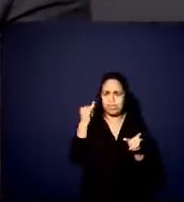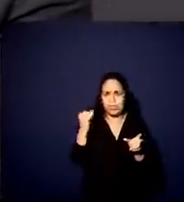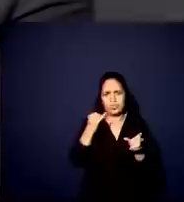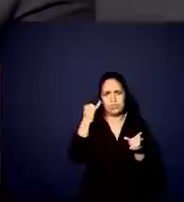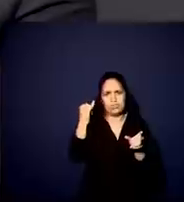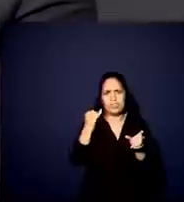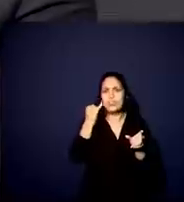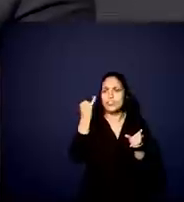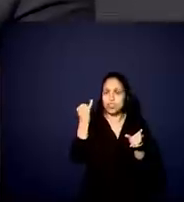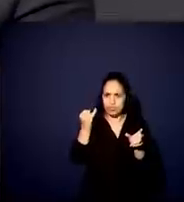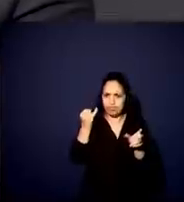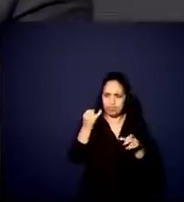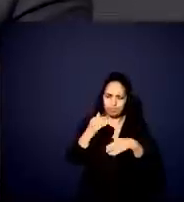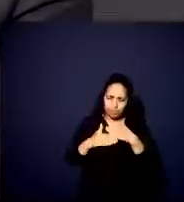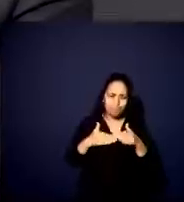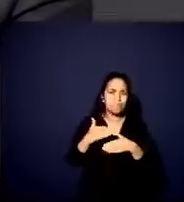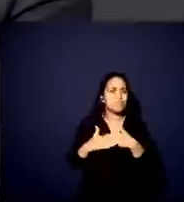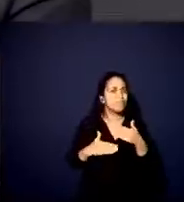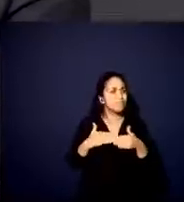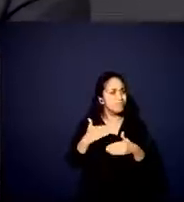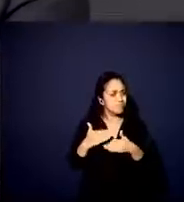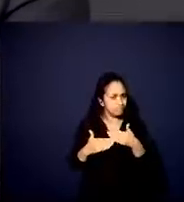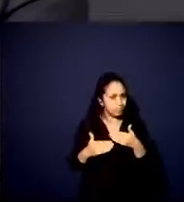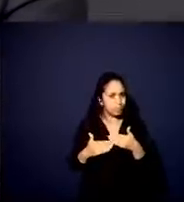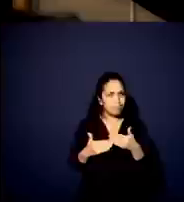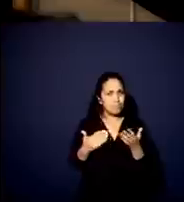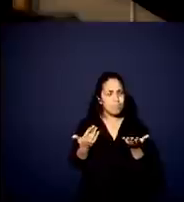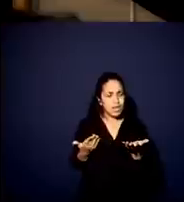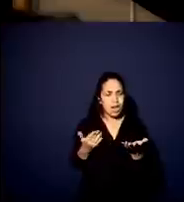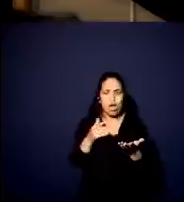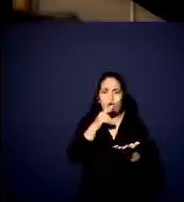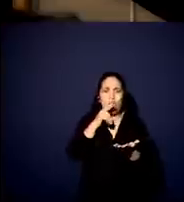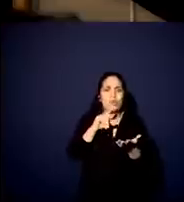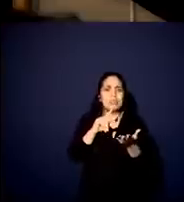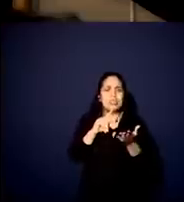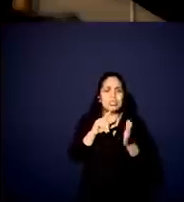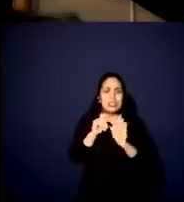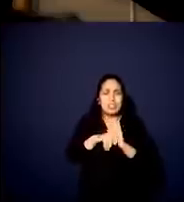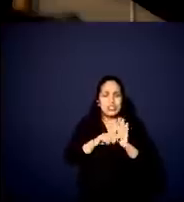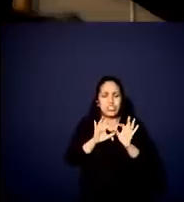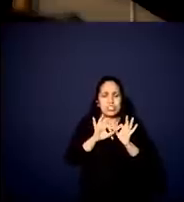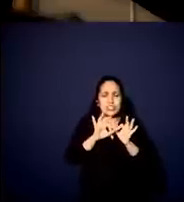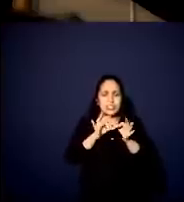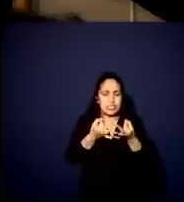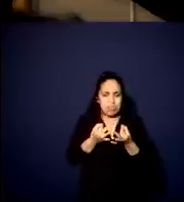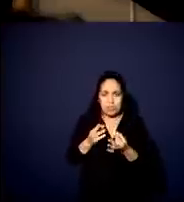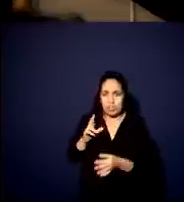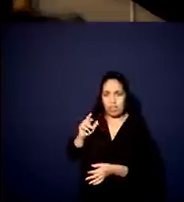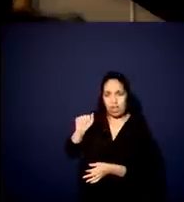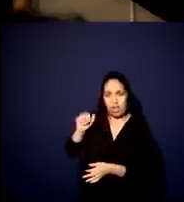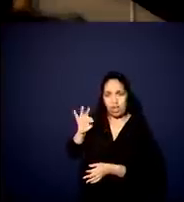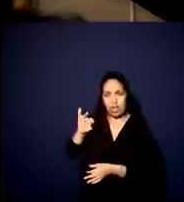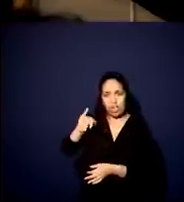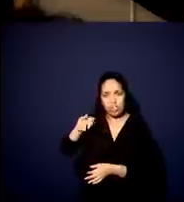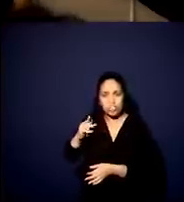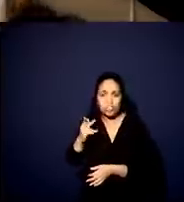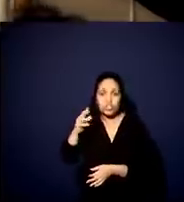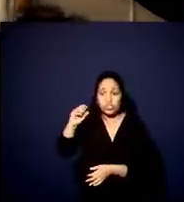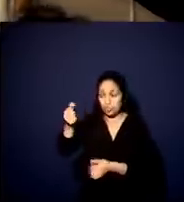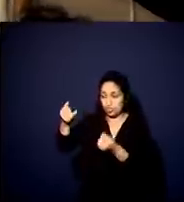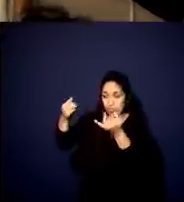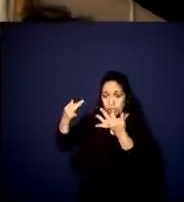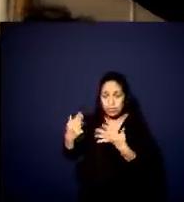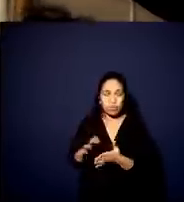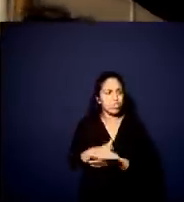processo para a simplificação ao extremo que se deseja. o Ratinho falou aqui que a gente quer ver